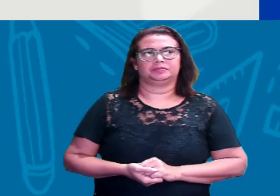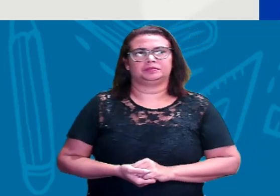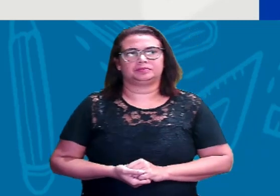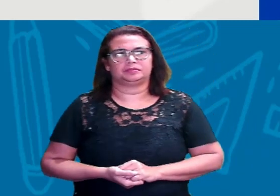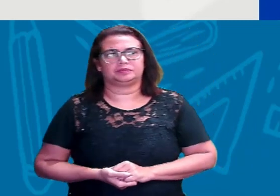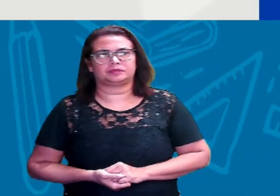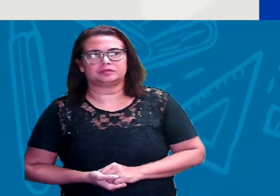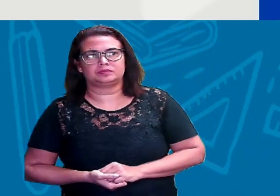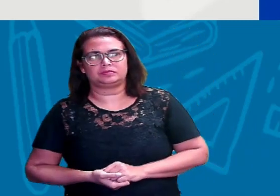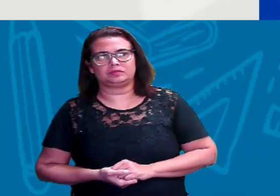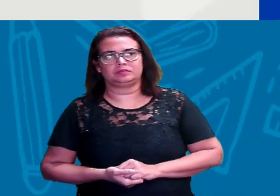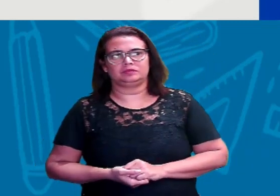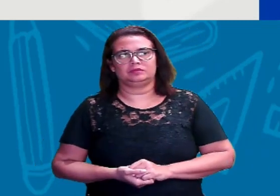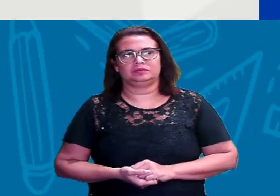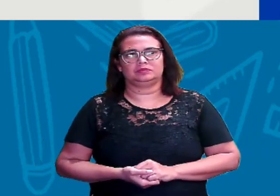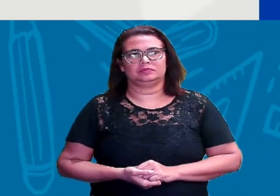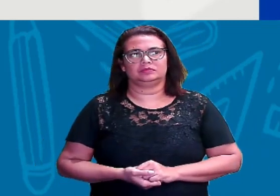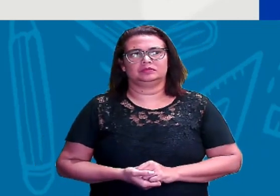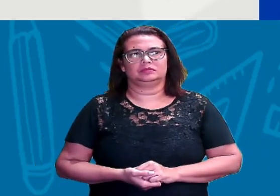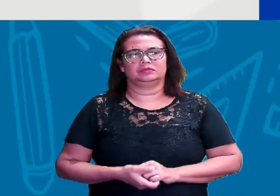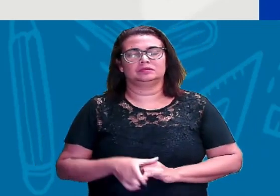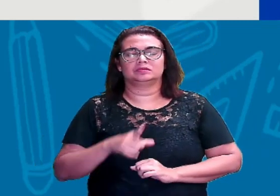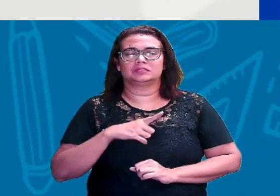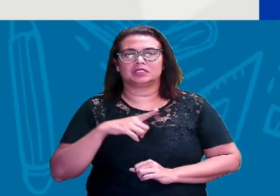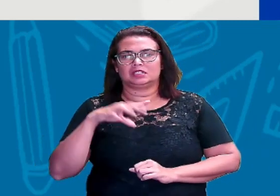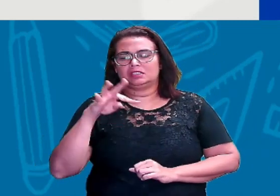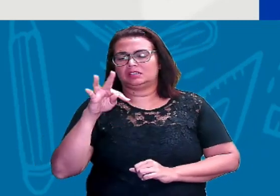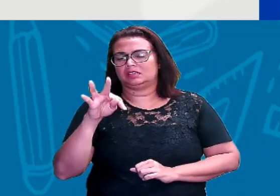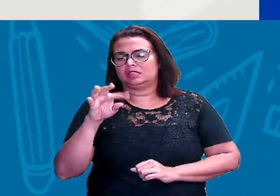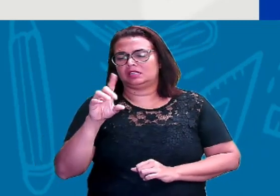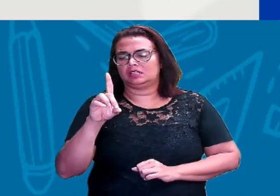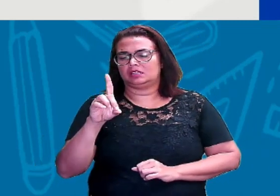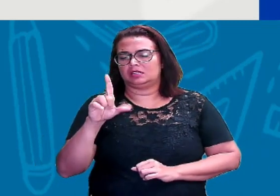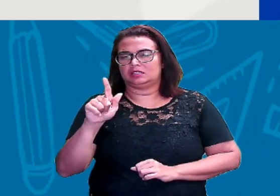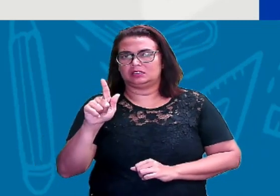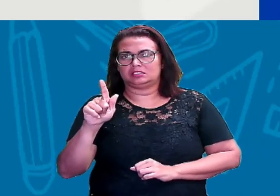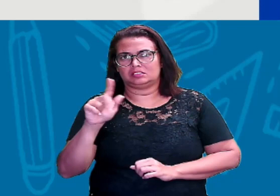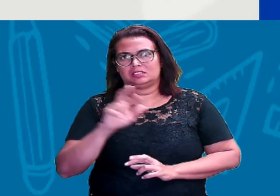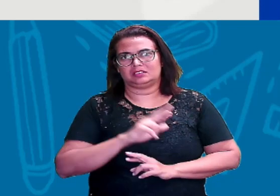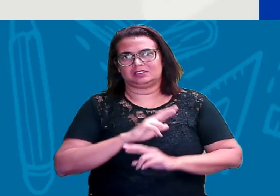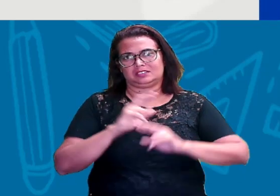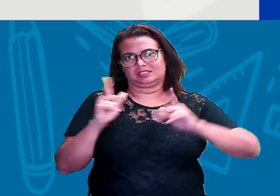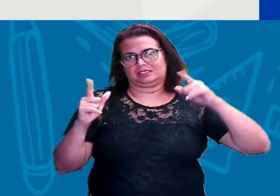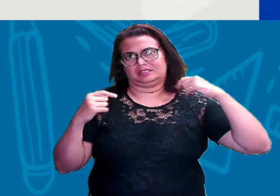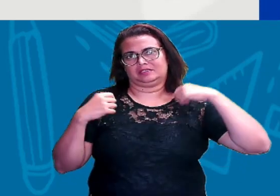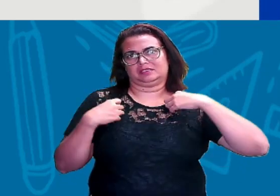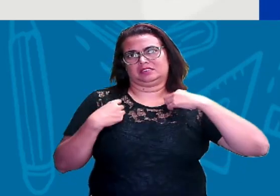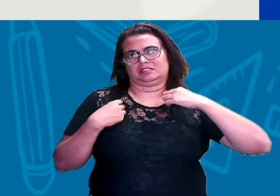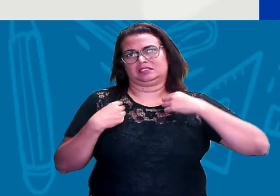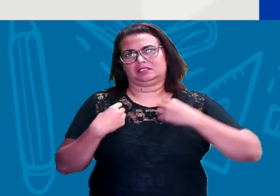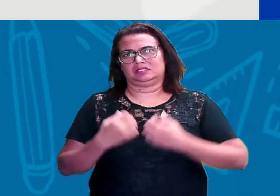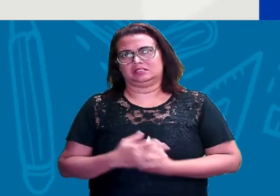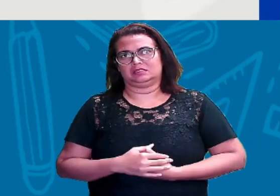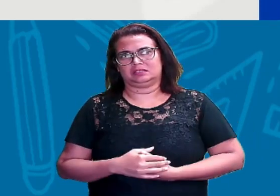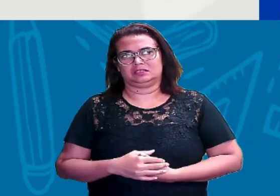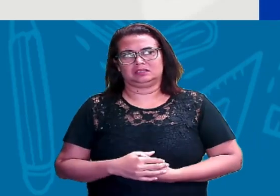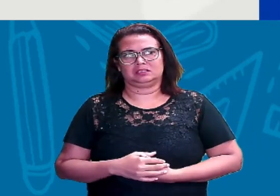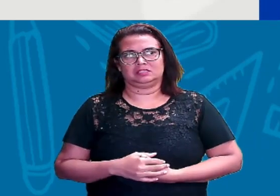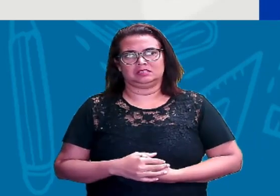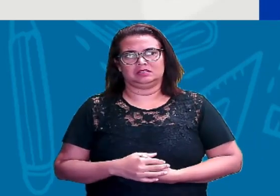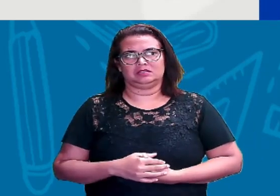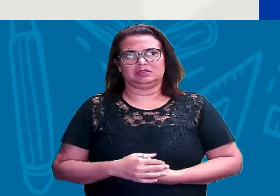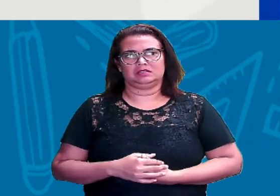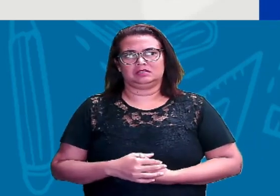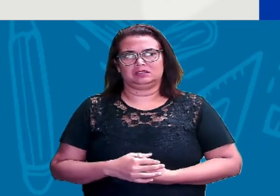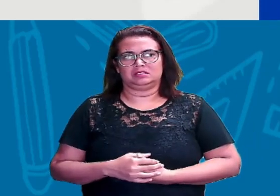T, B e G. Como é que funciona a pronúncia de T e B? Gente, a pronúncia do T é TI e a